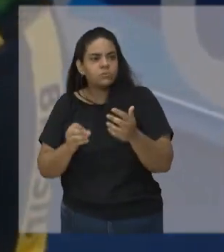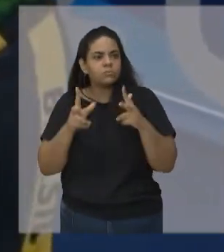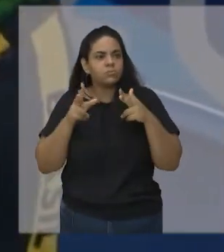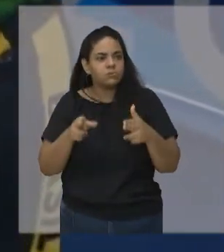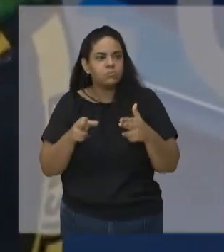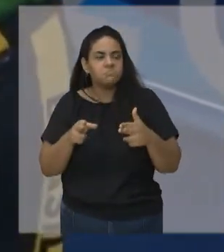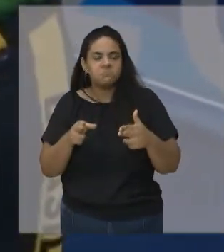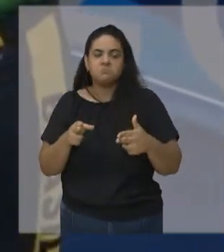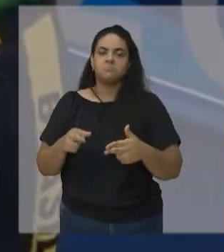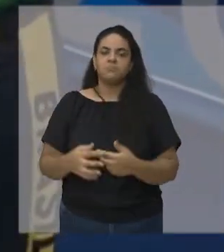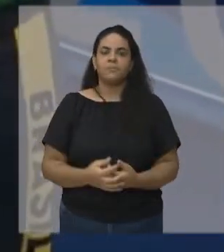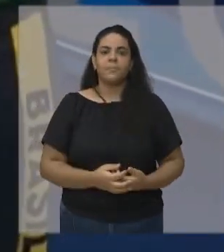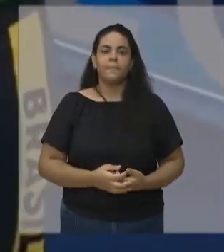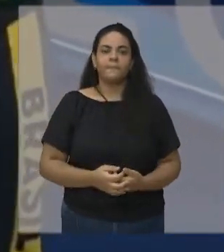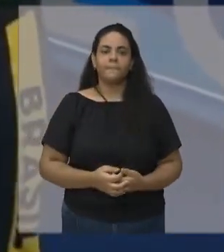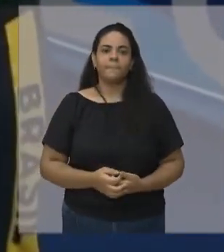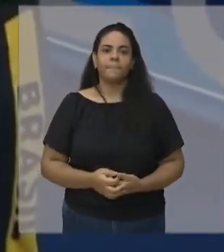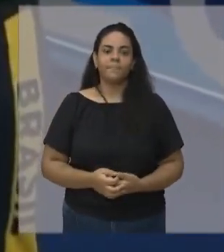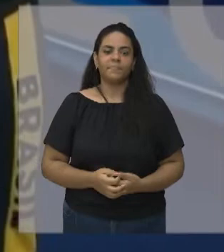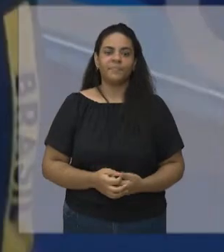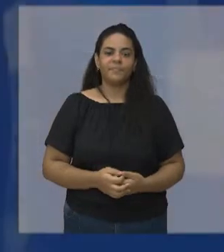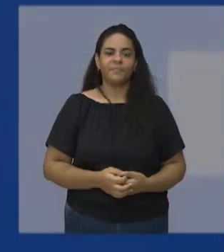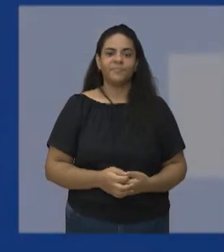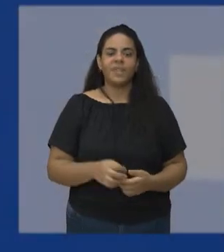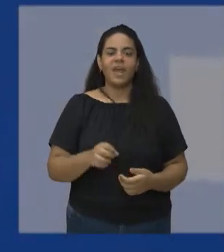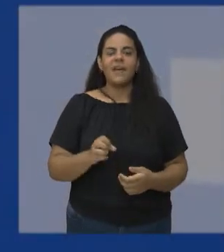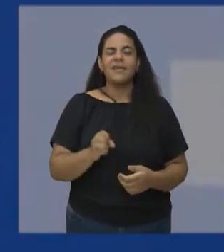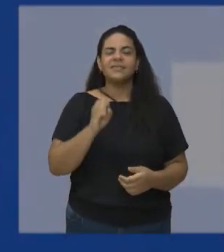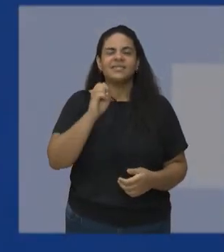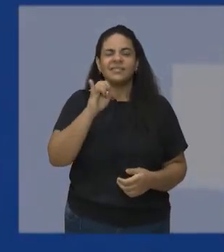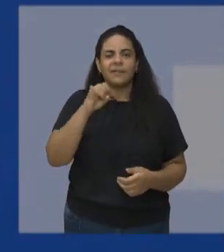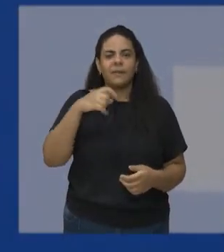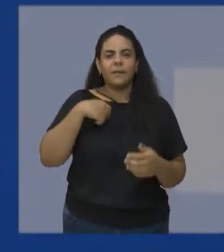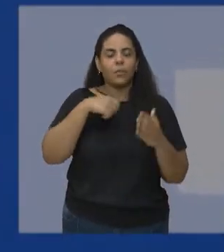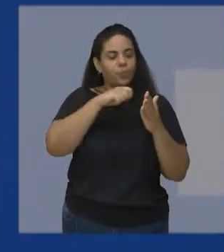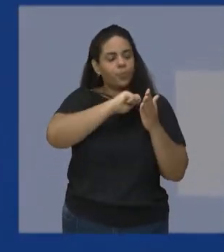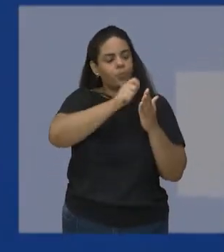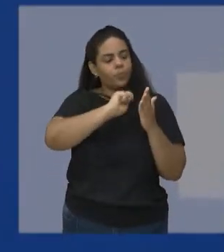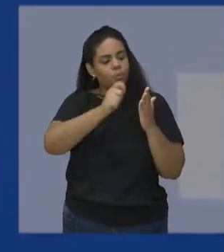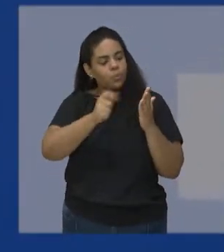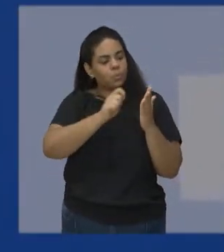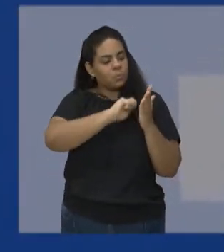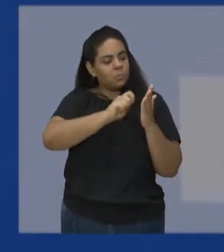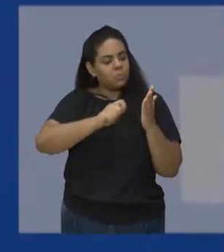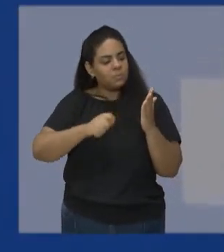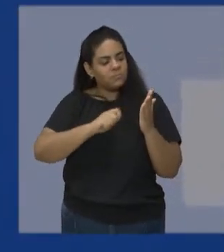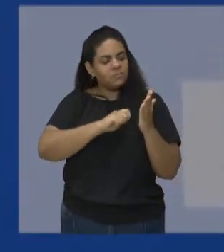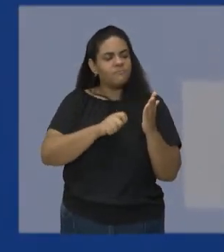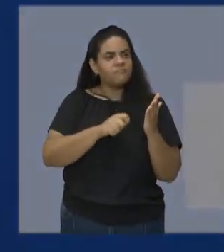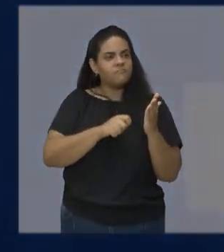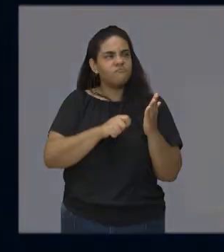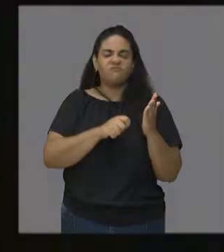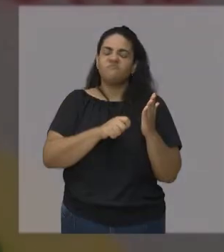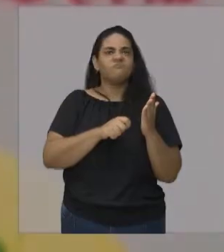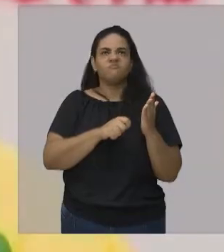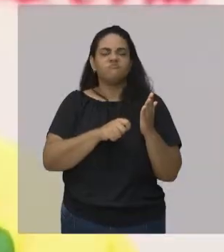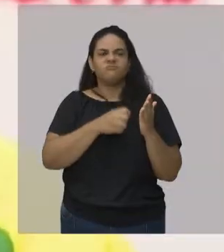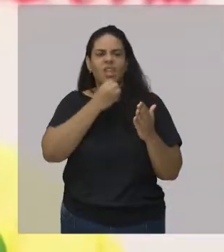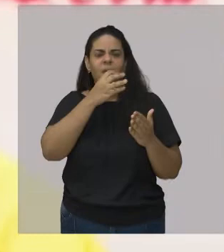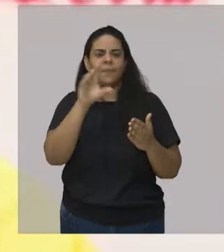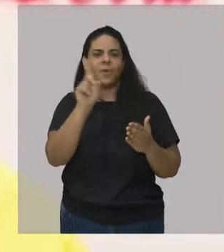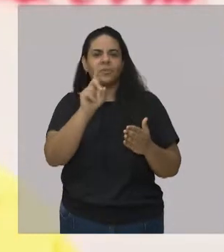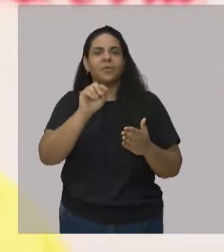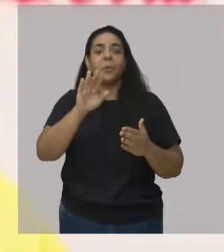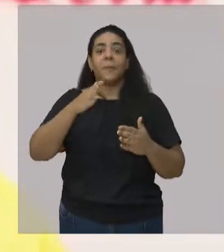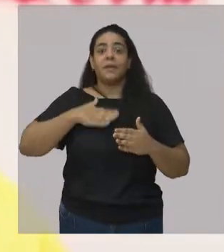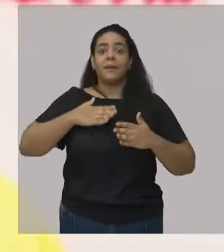conquistas. Se eu escrevesse isso, não ia ser tão perfeito como foi. Agradecer a minha família. Cada